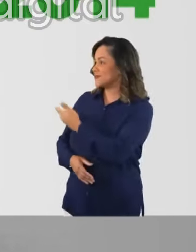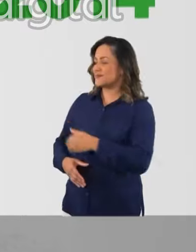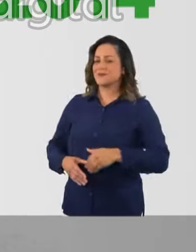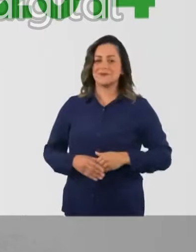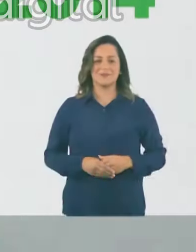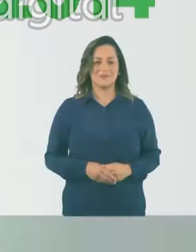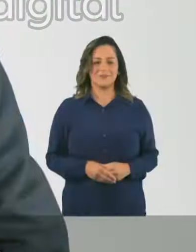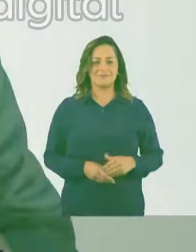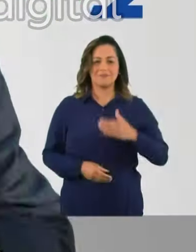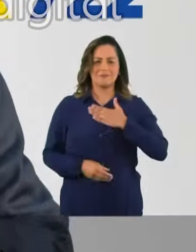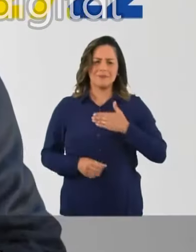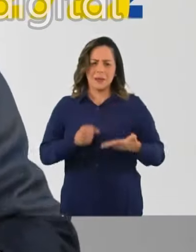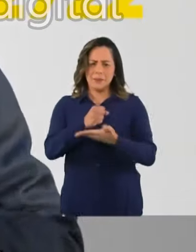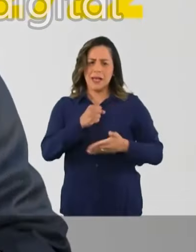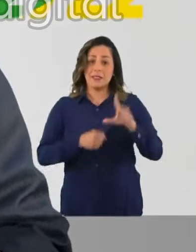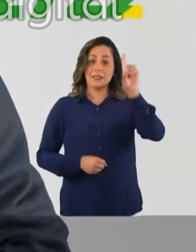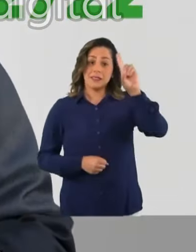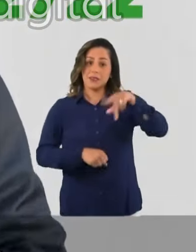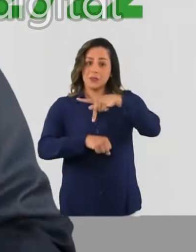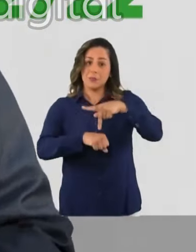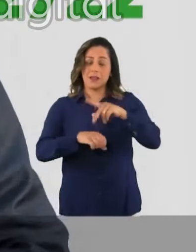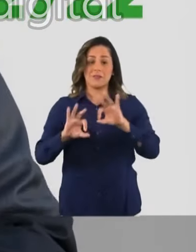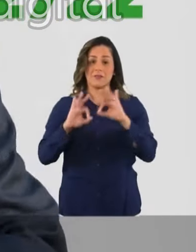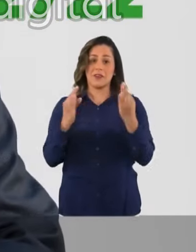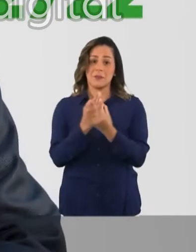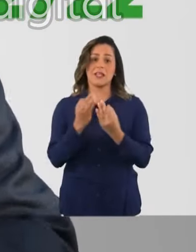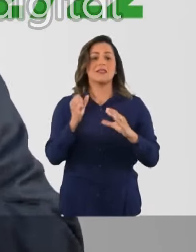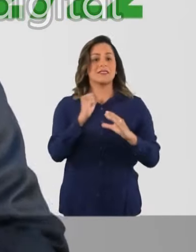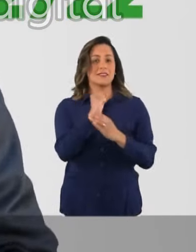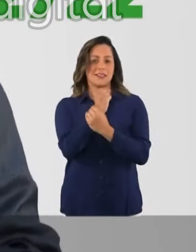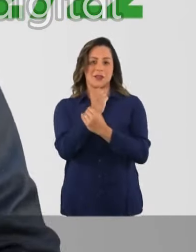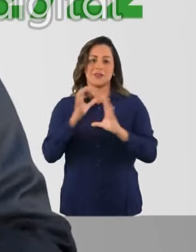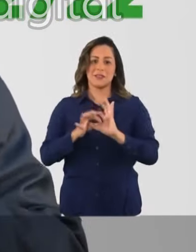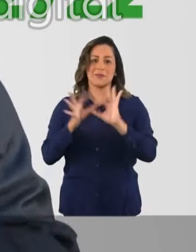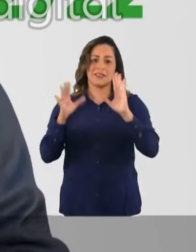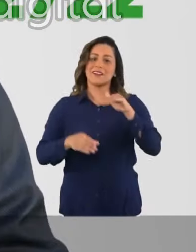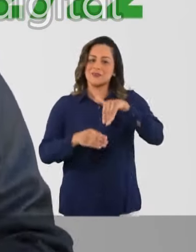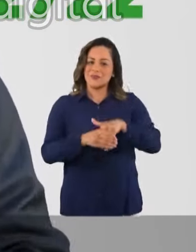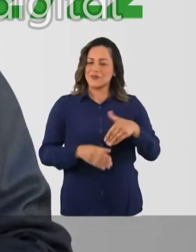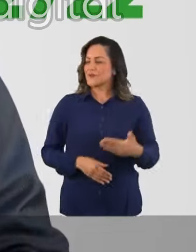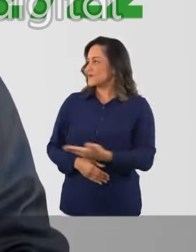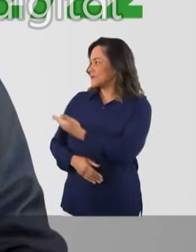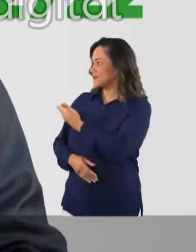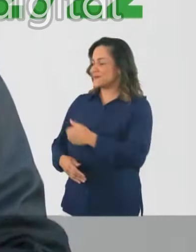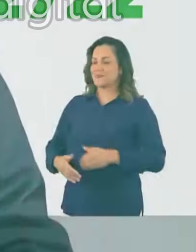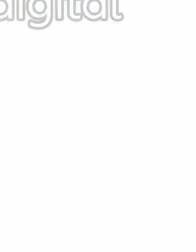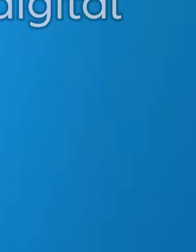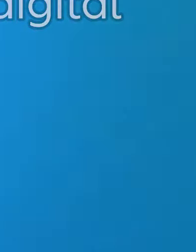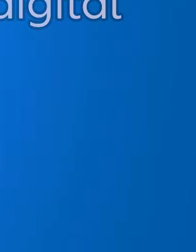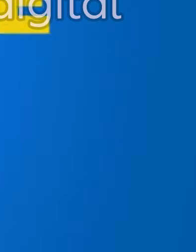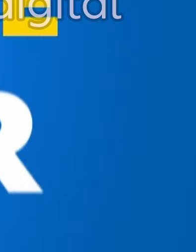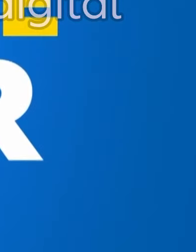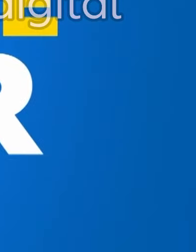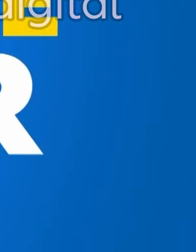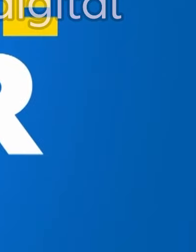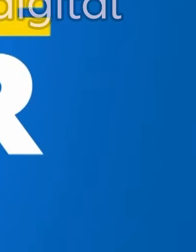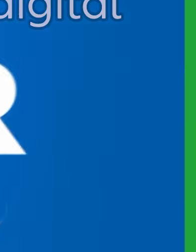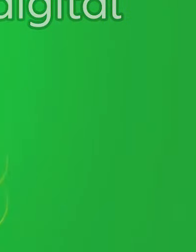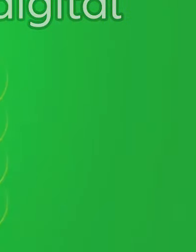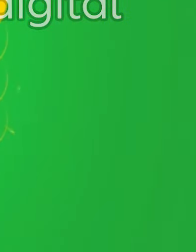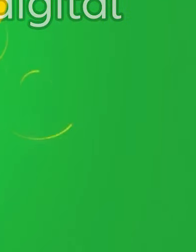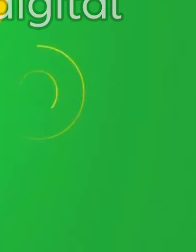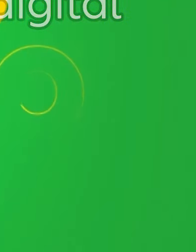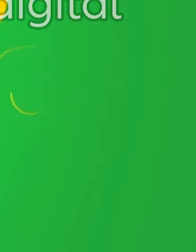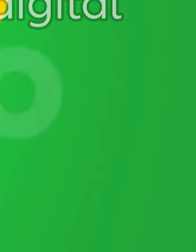-0-14. Meus princípios, Deus, Pátria, Família, Segurança e Liberdade. Servo Samante, 22-7-22. Isso não pode parar.